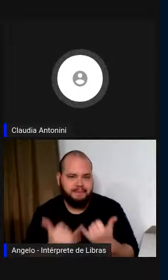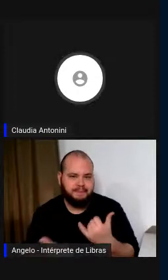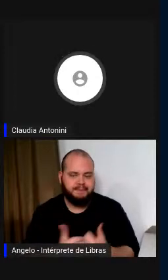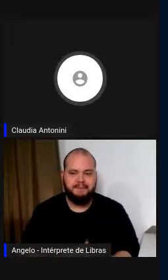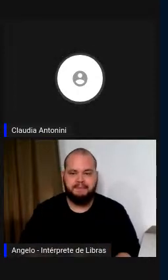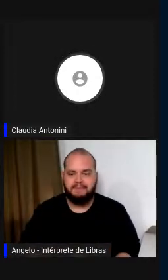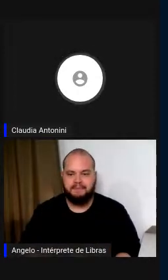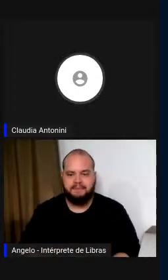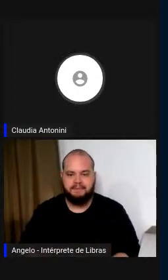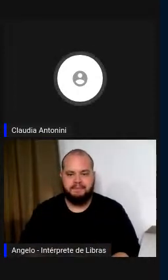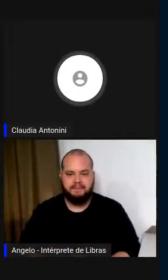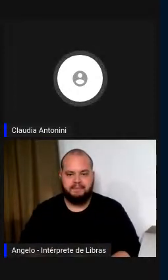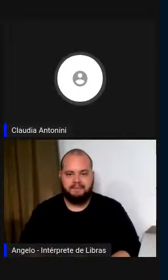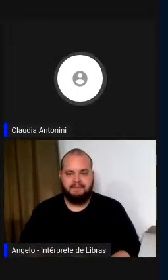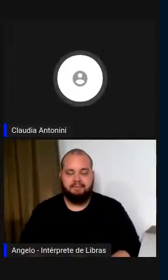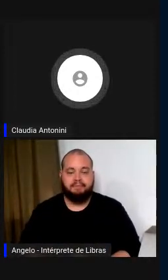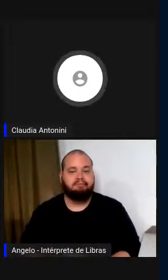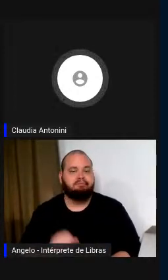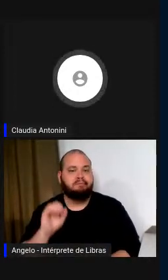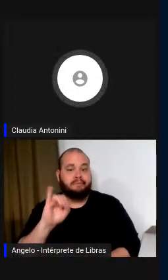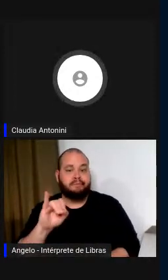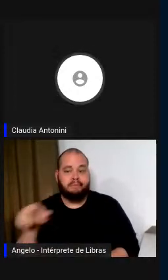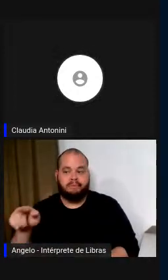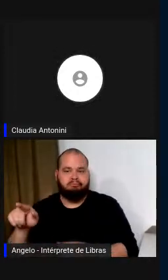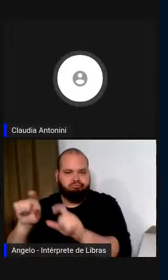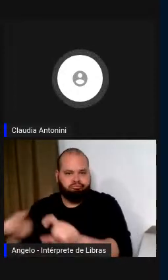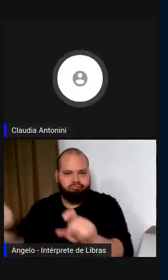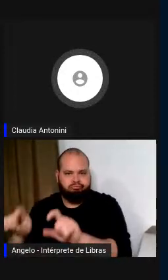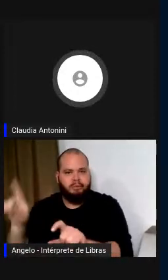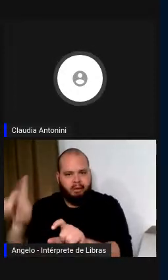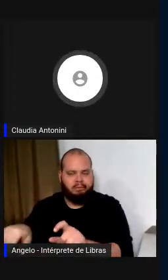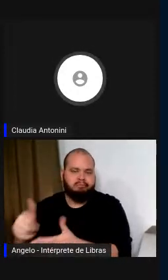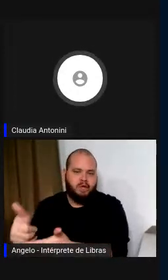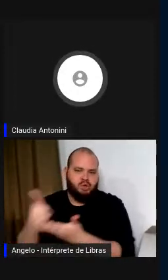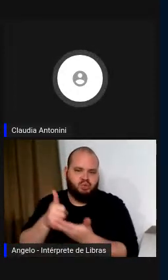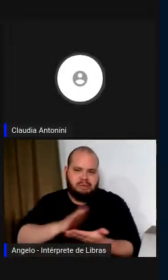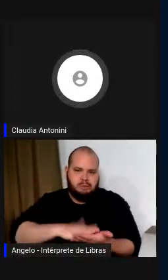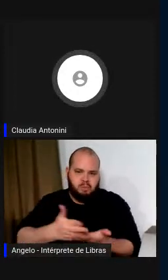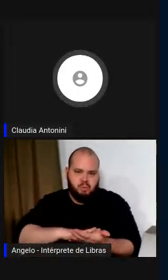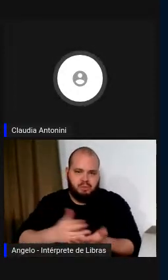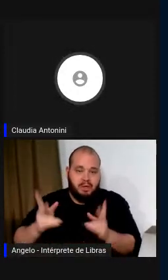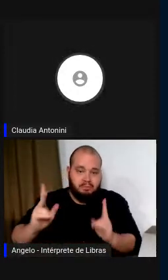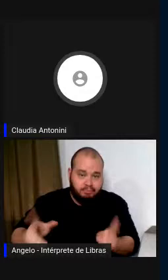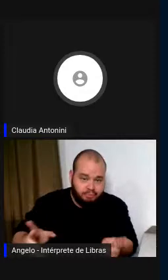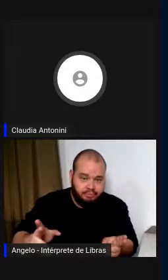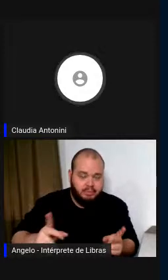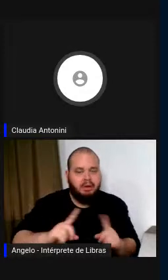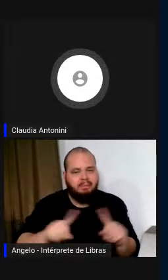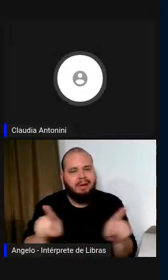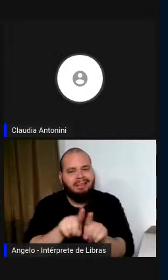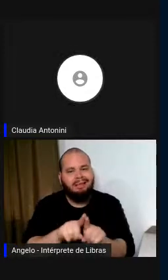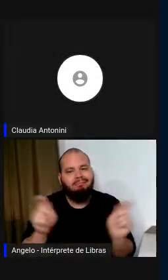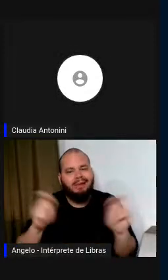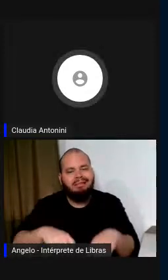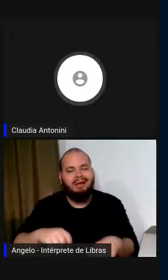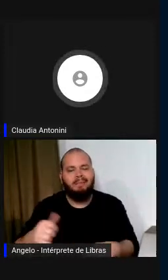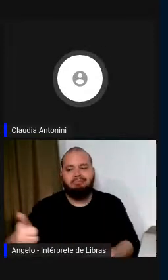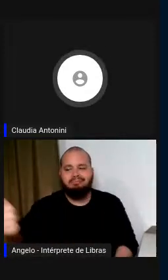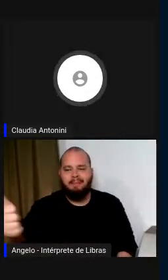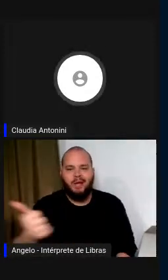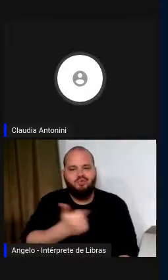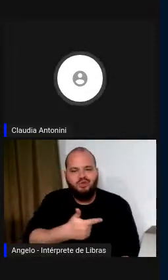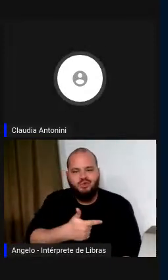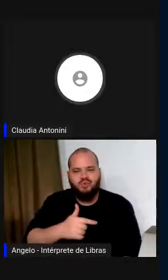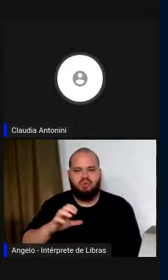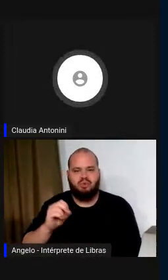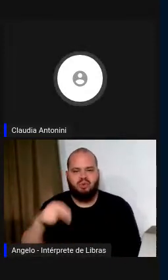aquilo era para a interpretação simultânea, poderia ser também para a consecutiva. Então,